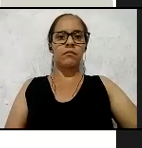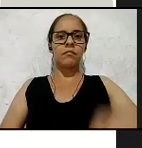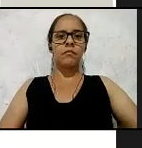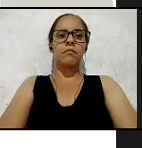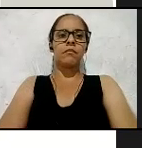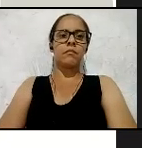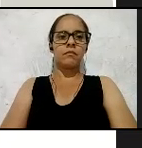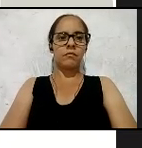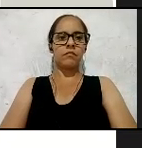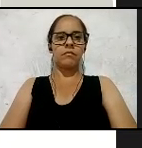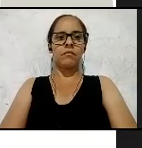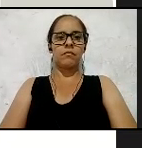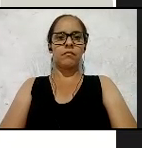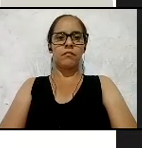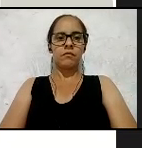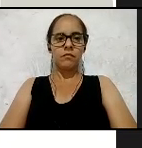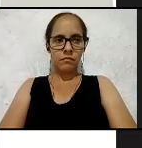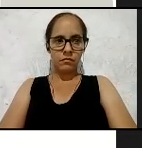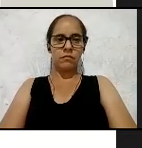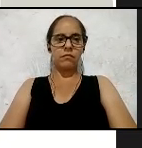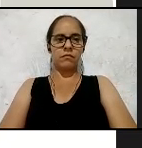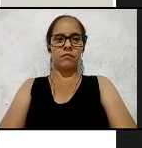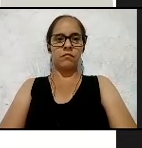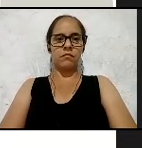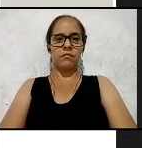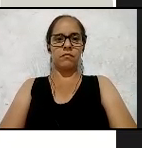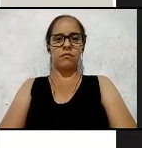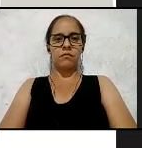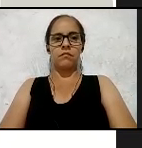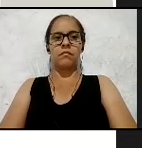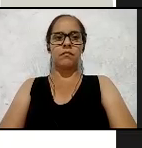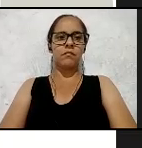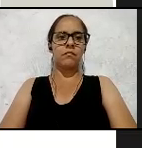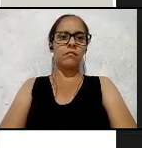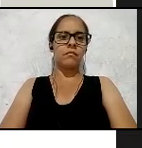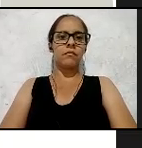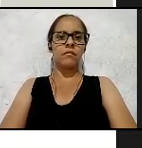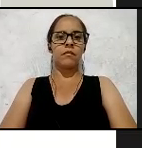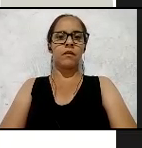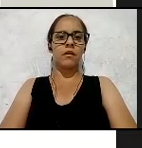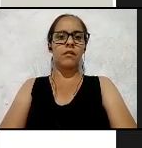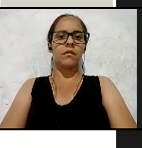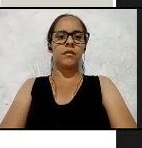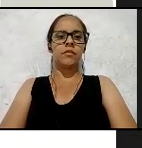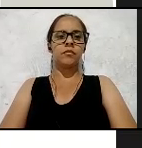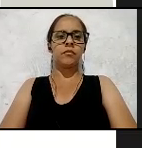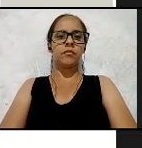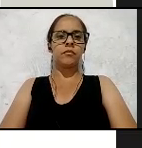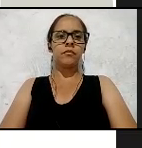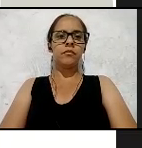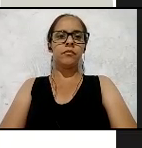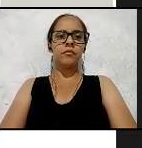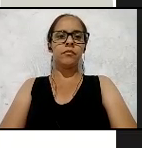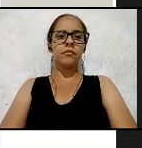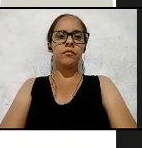que não tinham nunca mexido na plataforma Moodle, certo? E, de repente, da noite para o